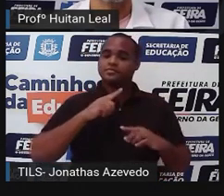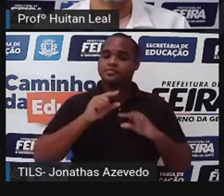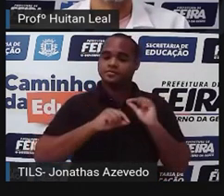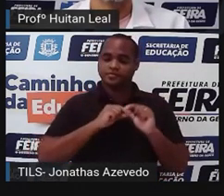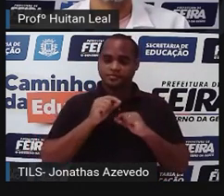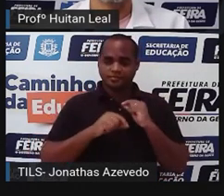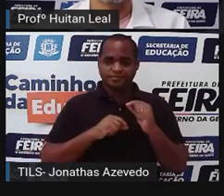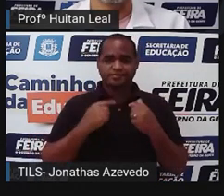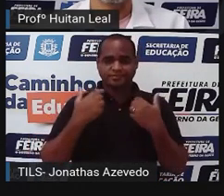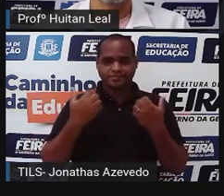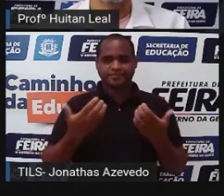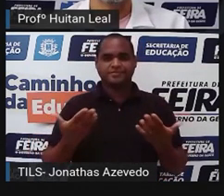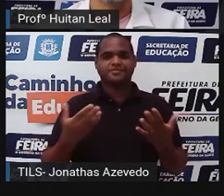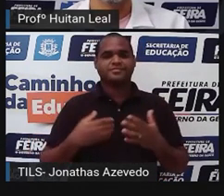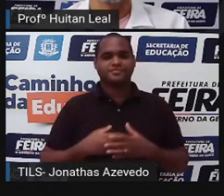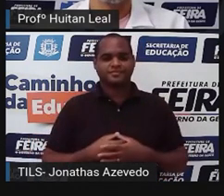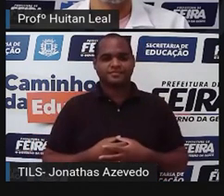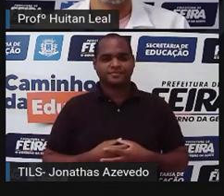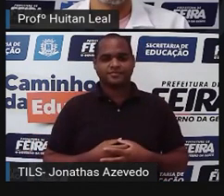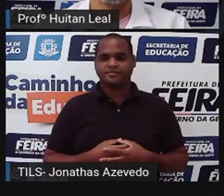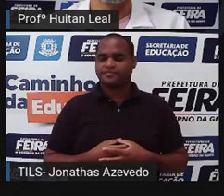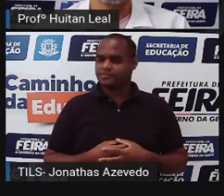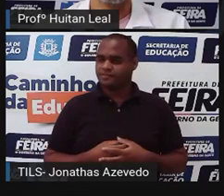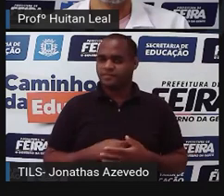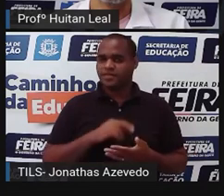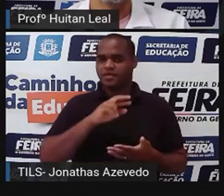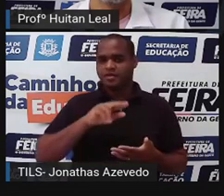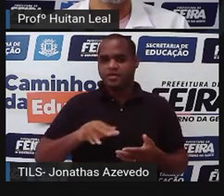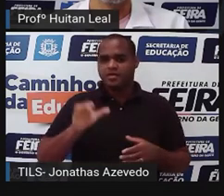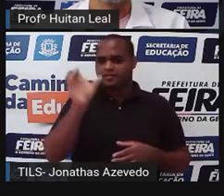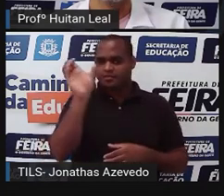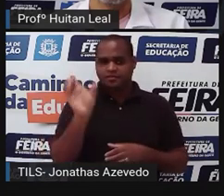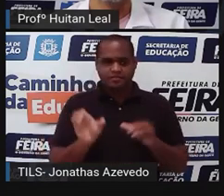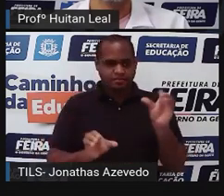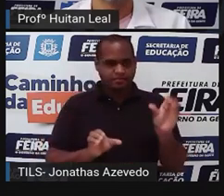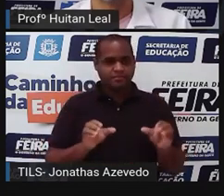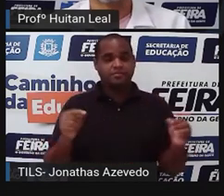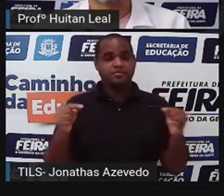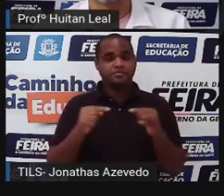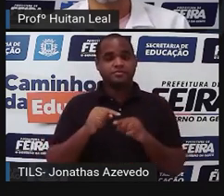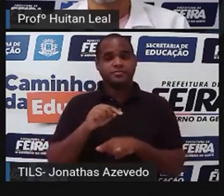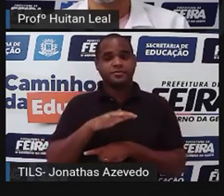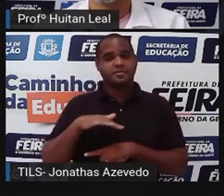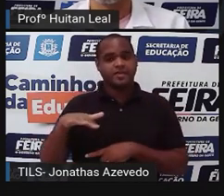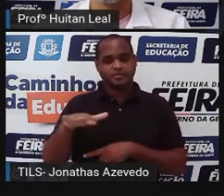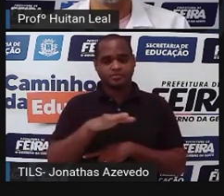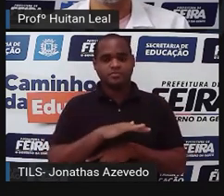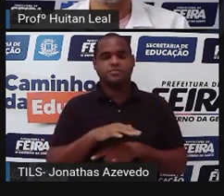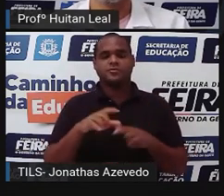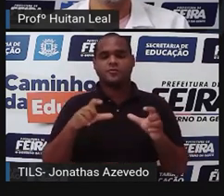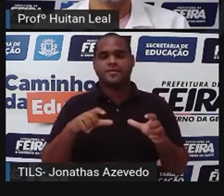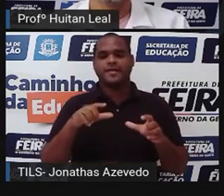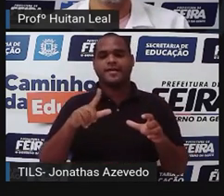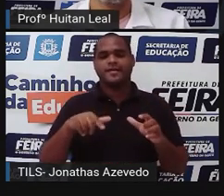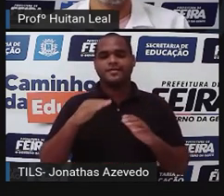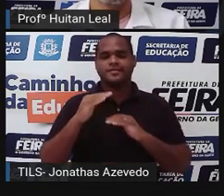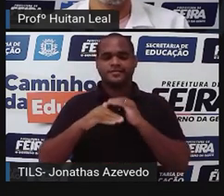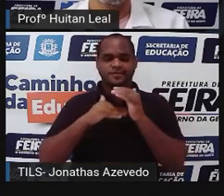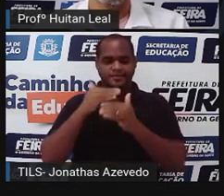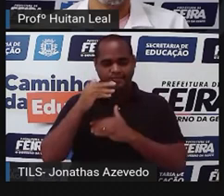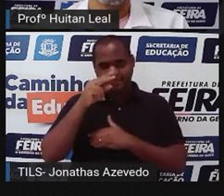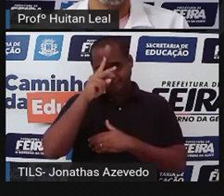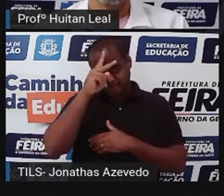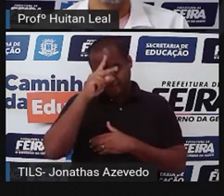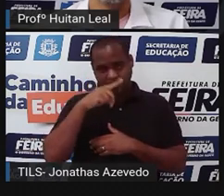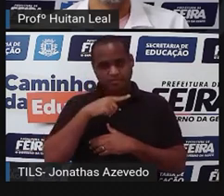a trama da história. Então, essas características são espaço. O que é o espaço? É o local em que se desenvolve a história.